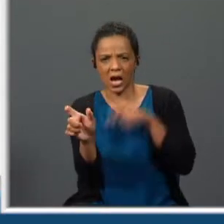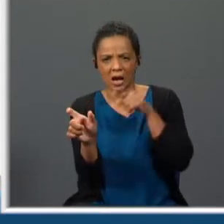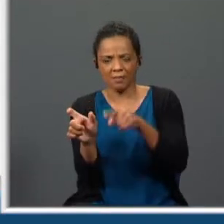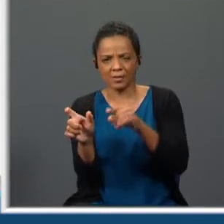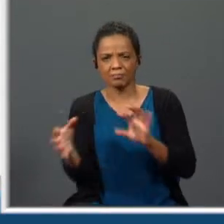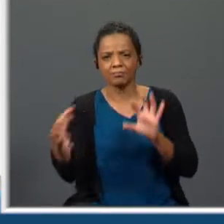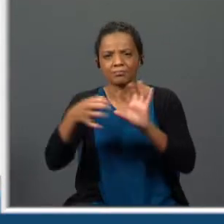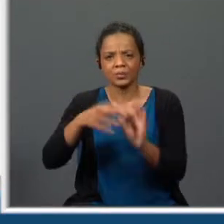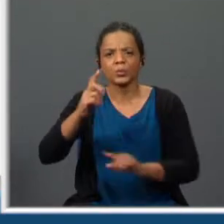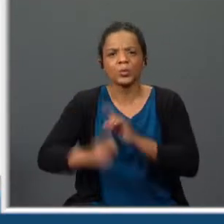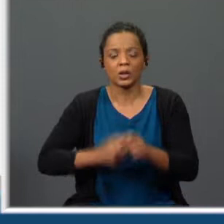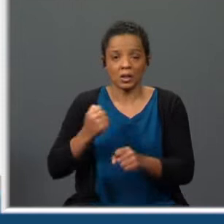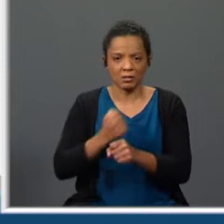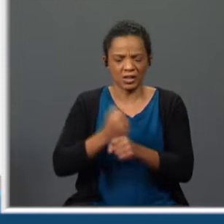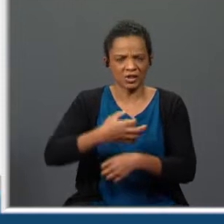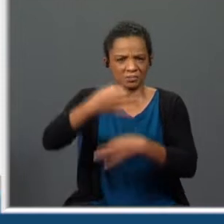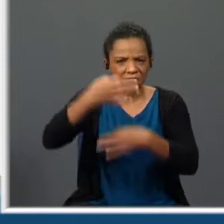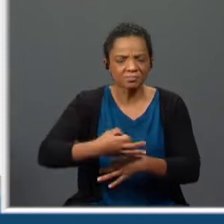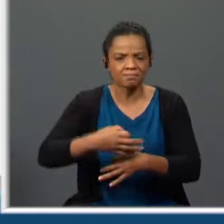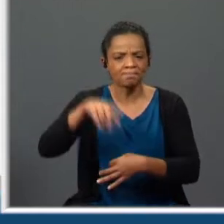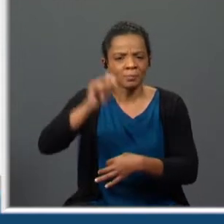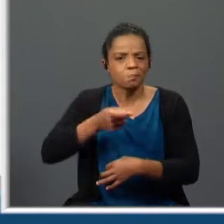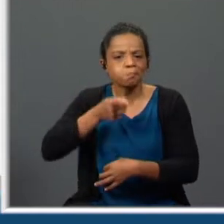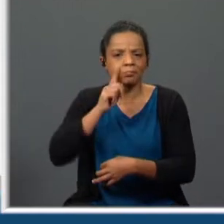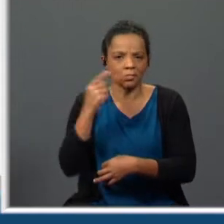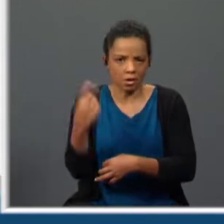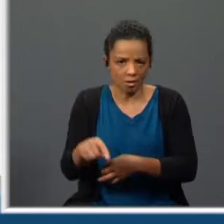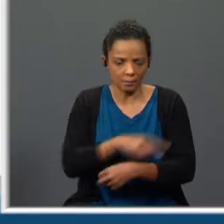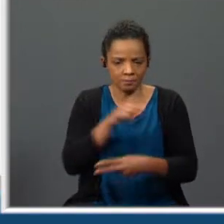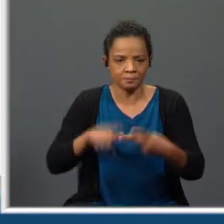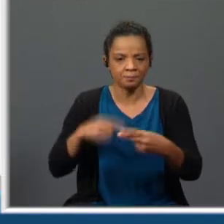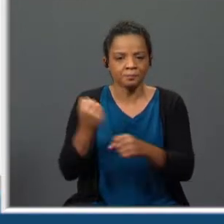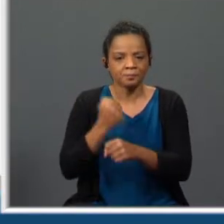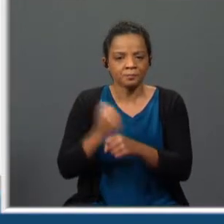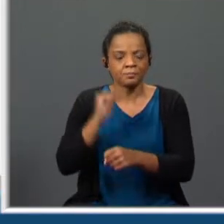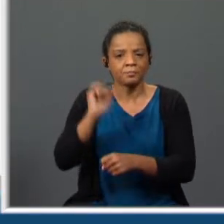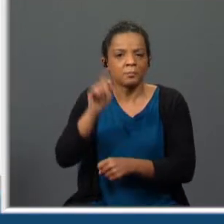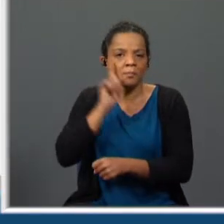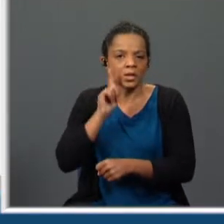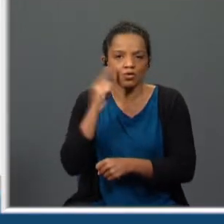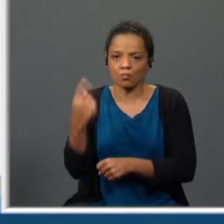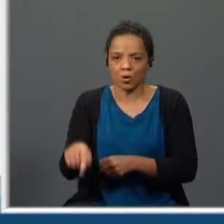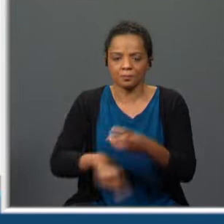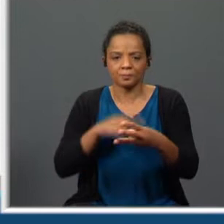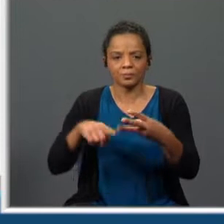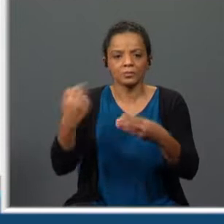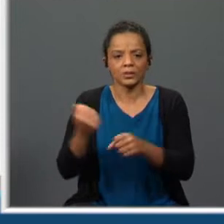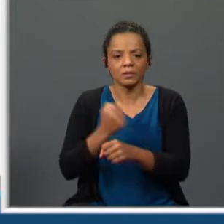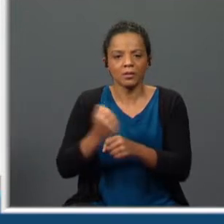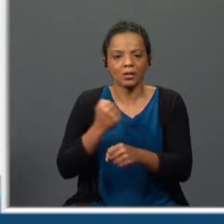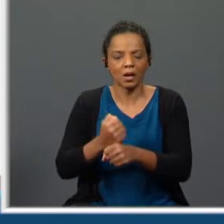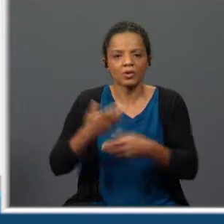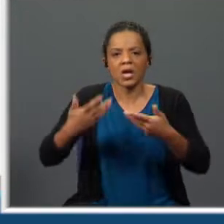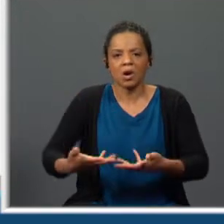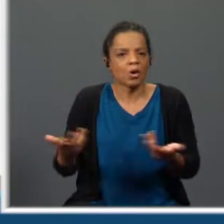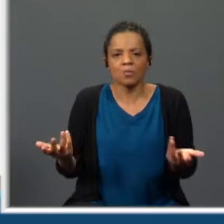relacionava-se com atividades imorais e consideradas ilegais, com atividades exclusivamente femininas, ou com atividades que já